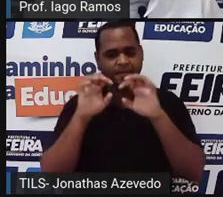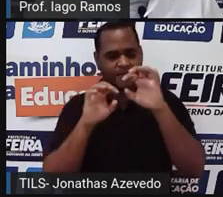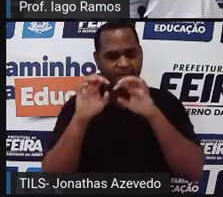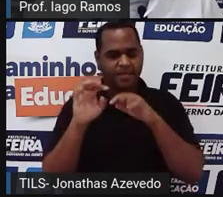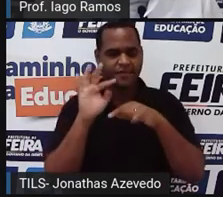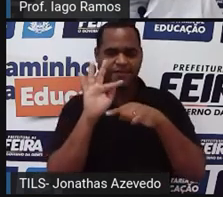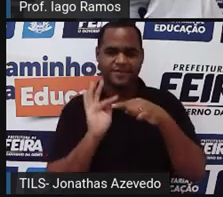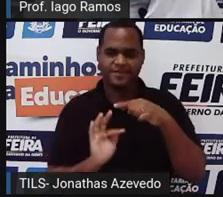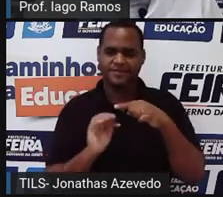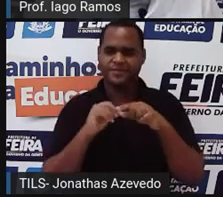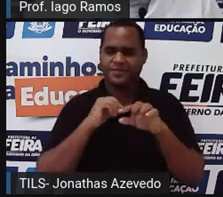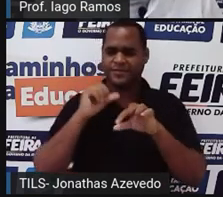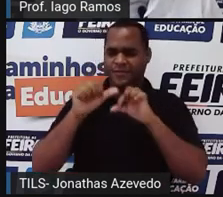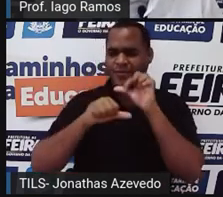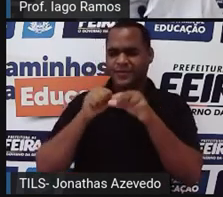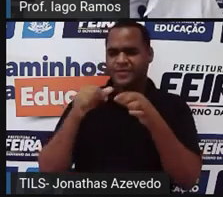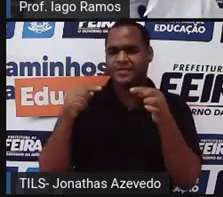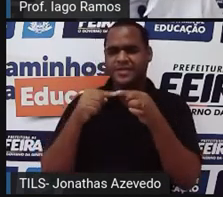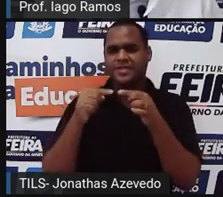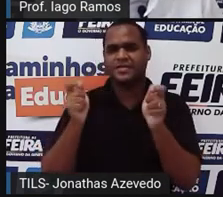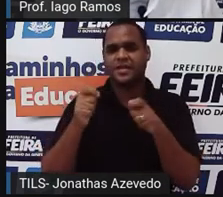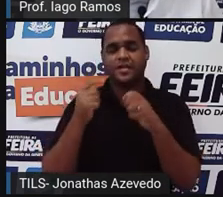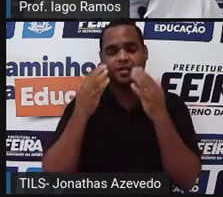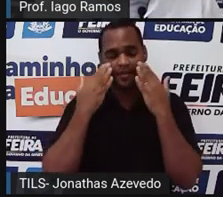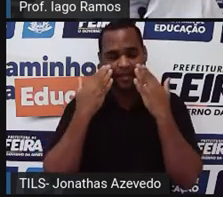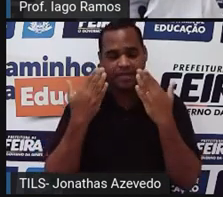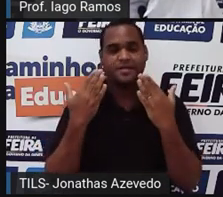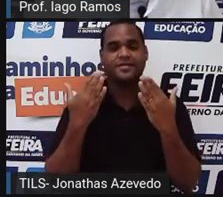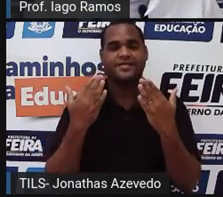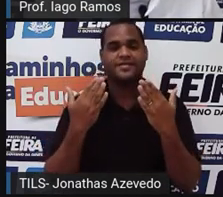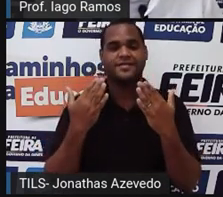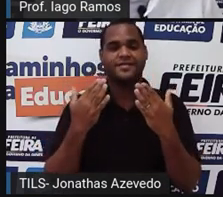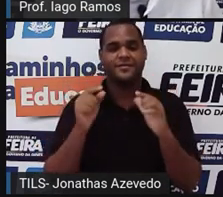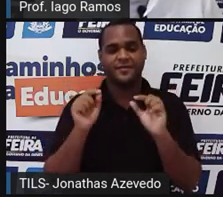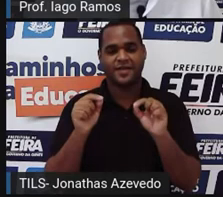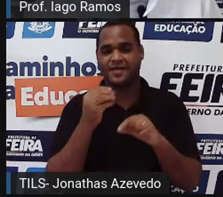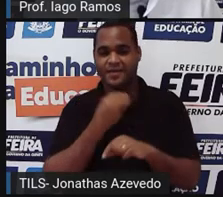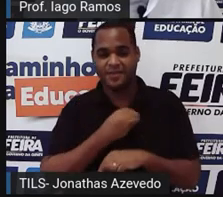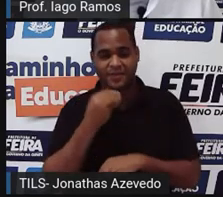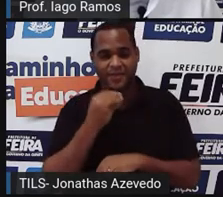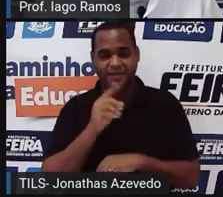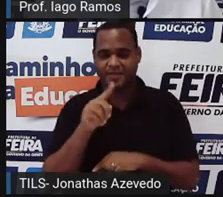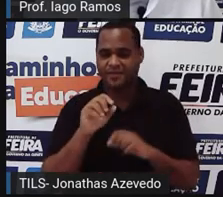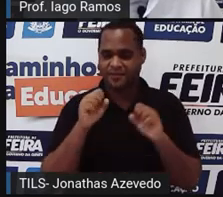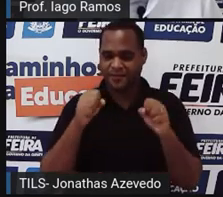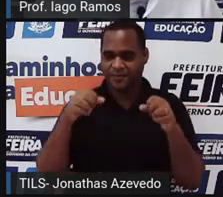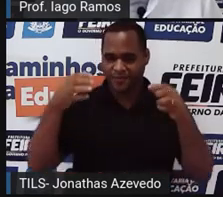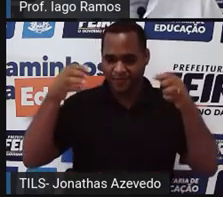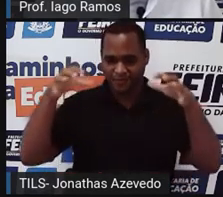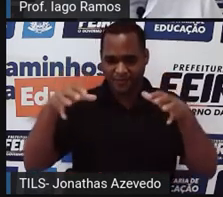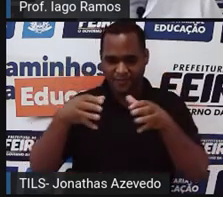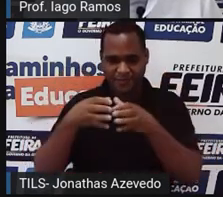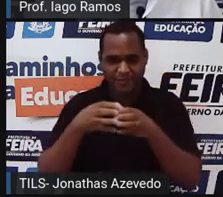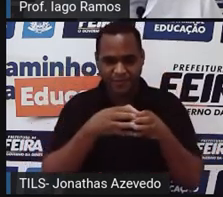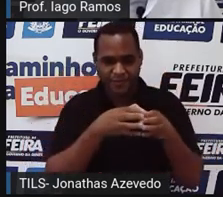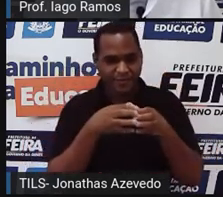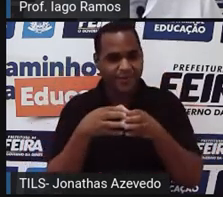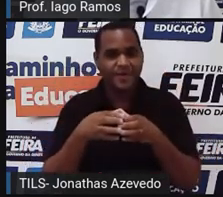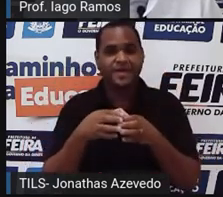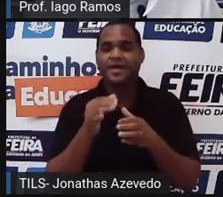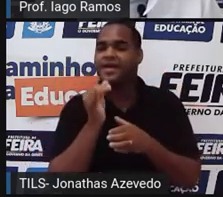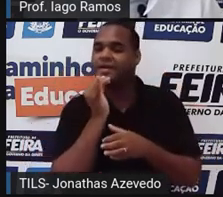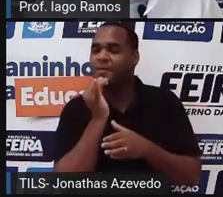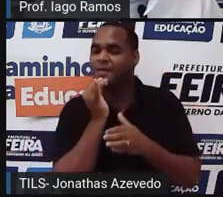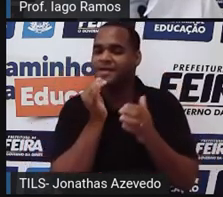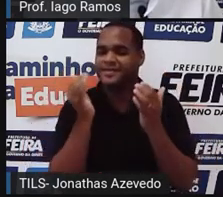fração, que representa o aproveitamento desse time, tem uma ideia de comparação.